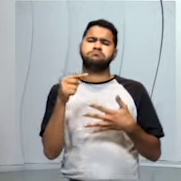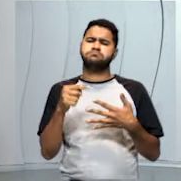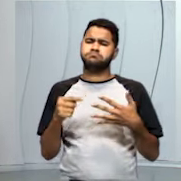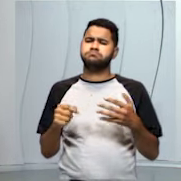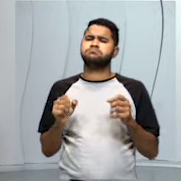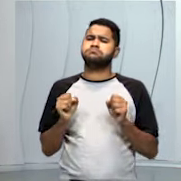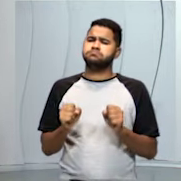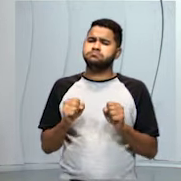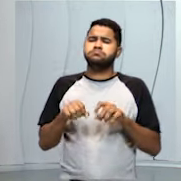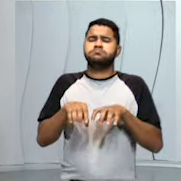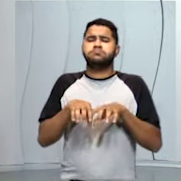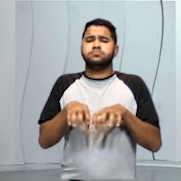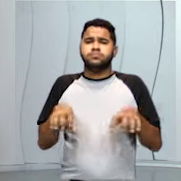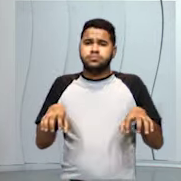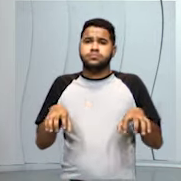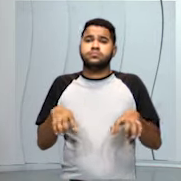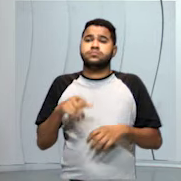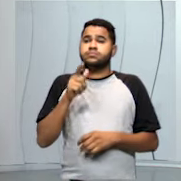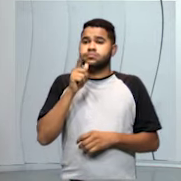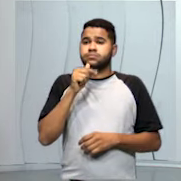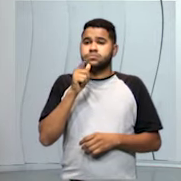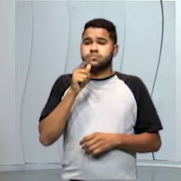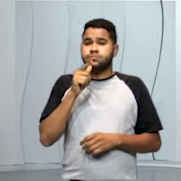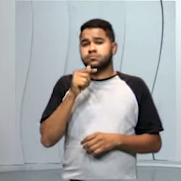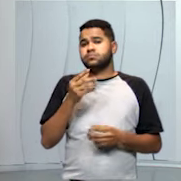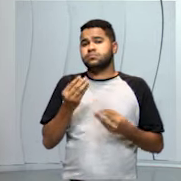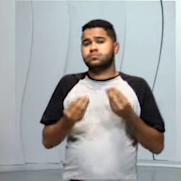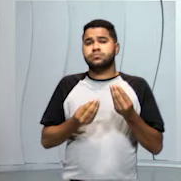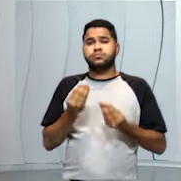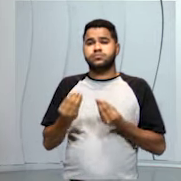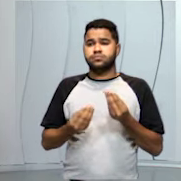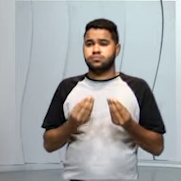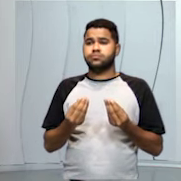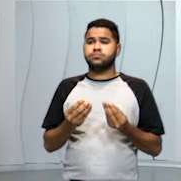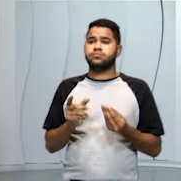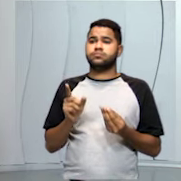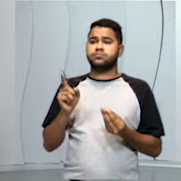podem ser separados da água através desse